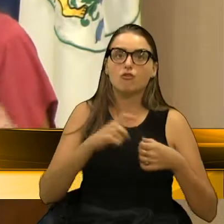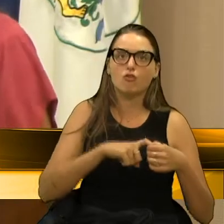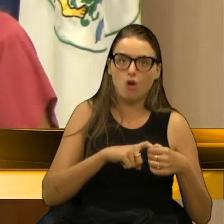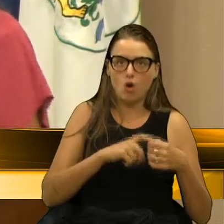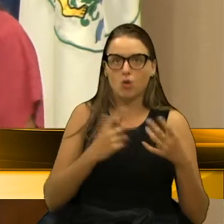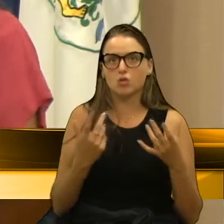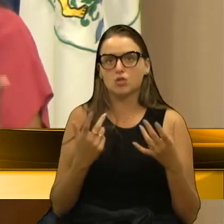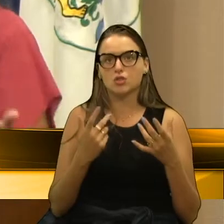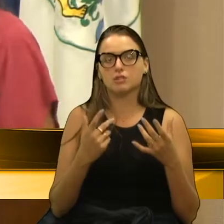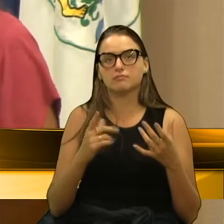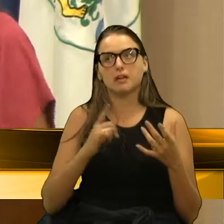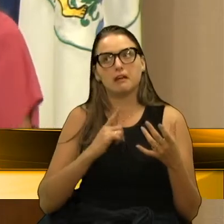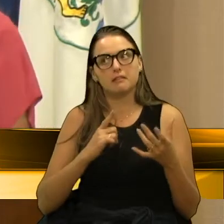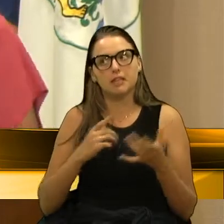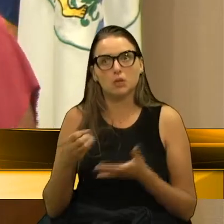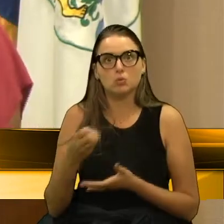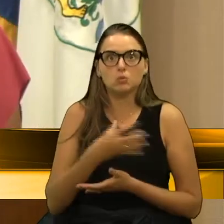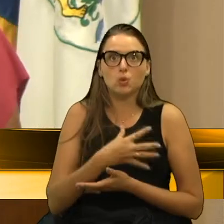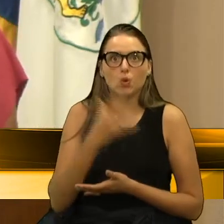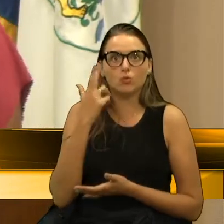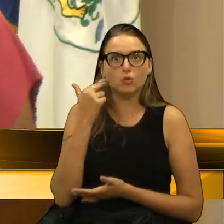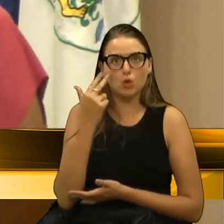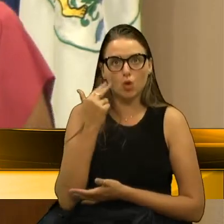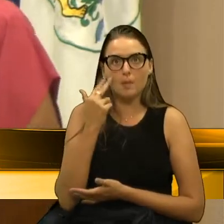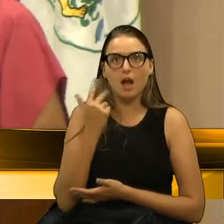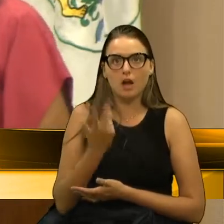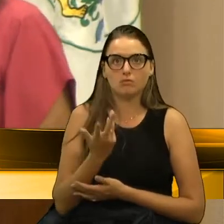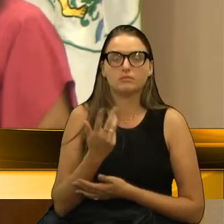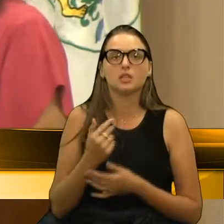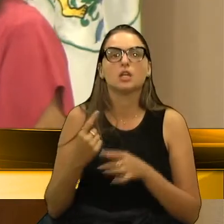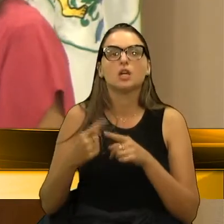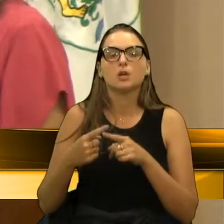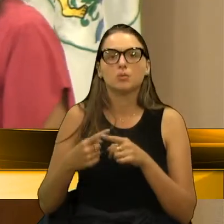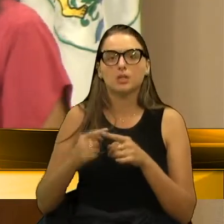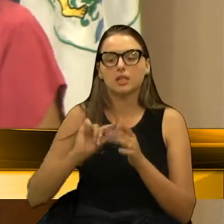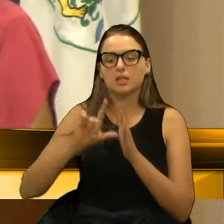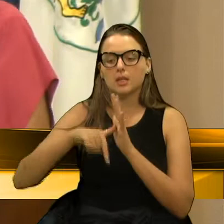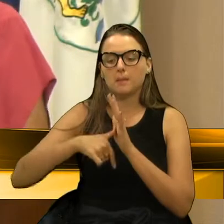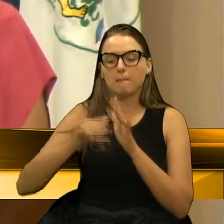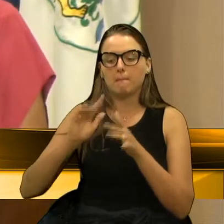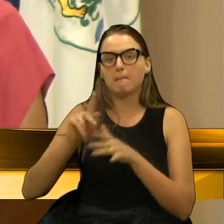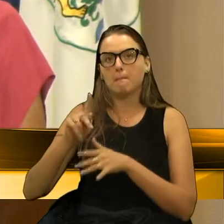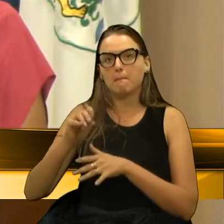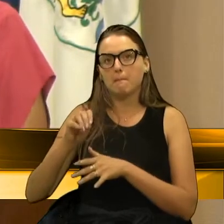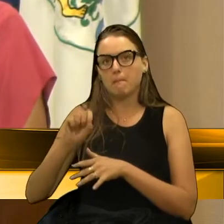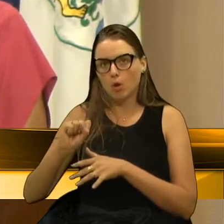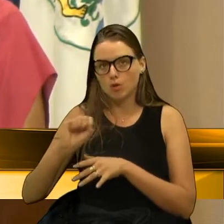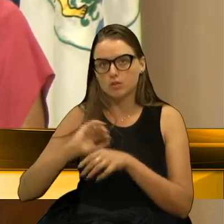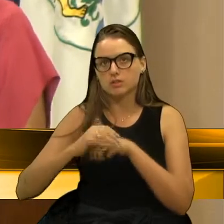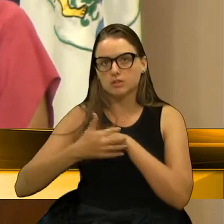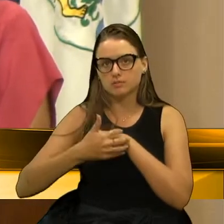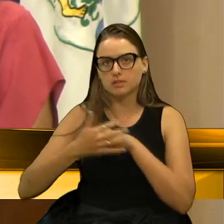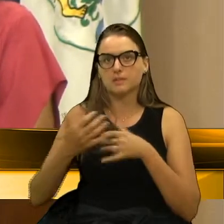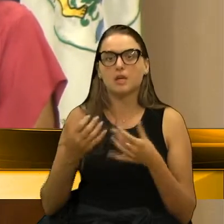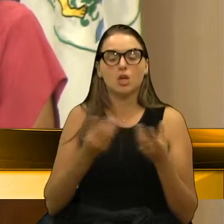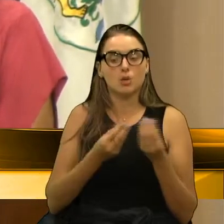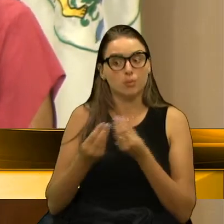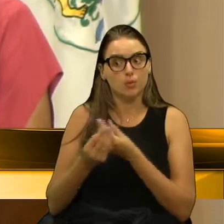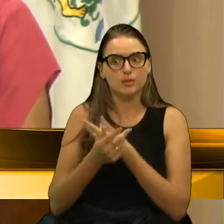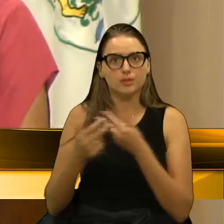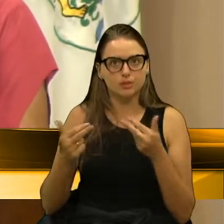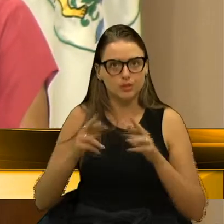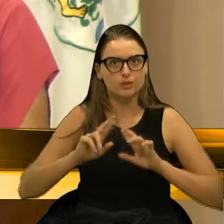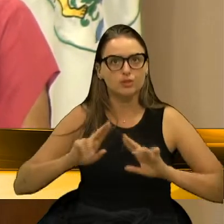normalidade, ou um novo normal, porque, no pós-pandemia, certamente, muitas coisas mudarão.